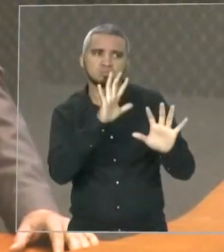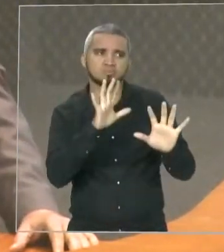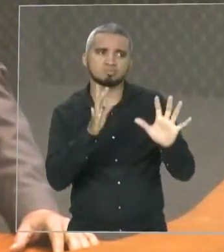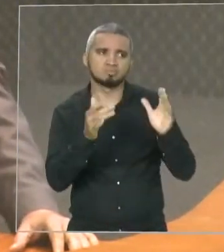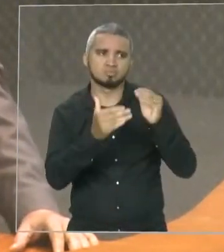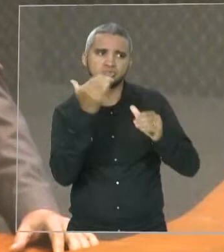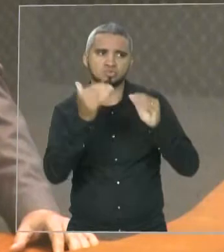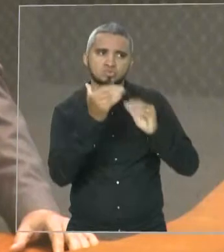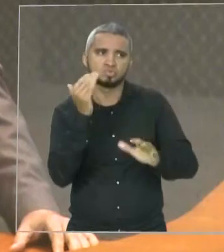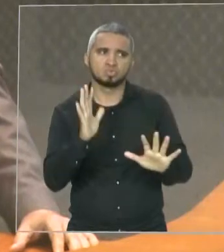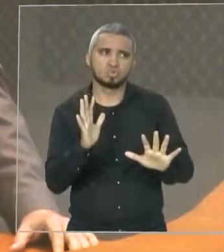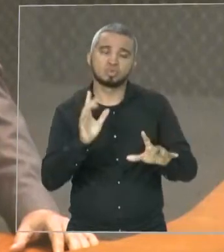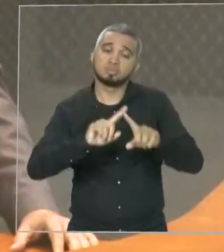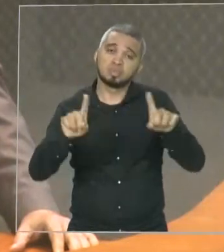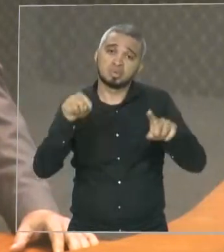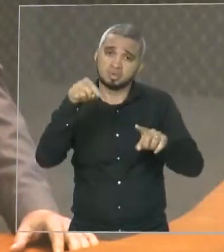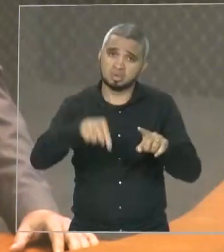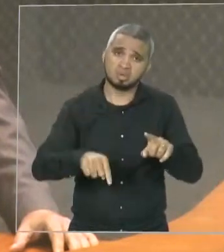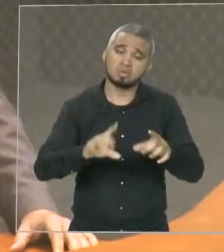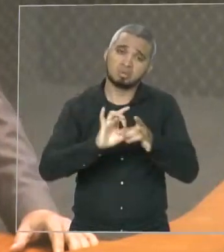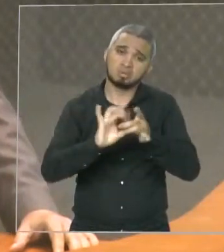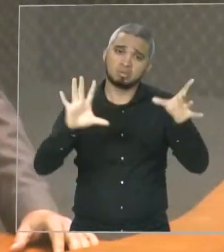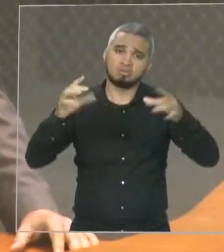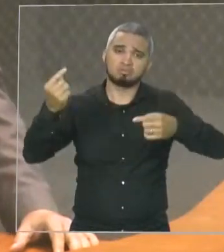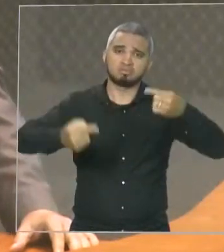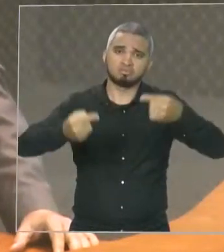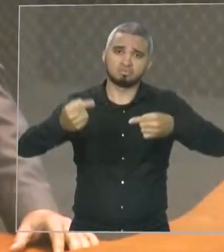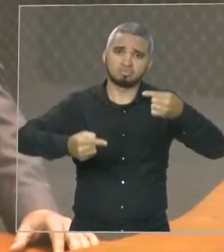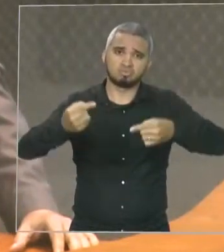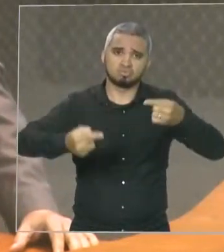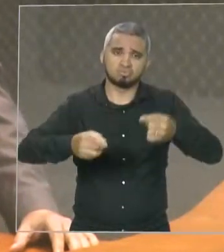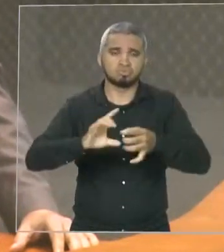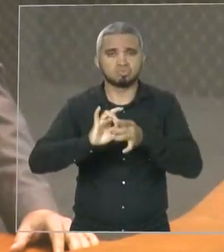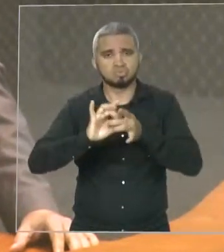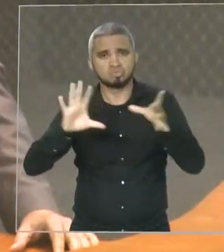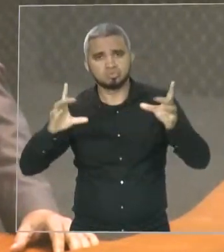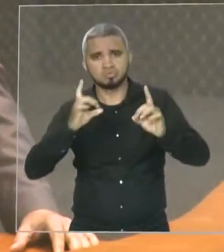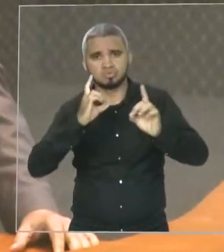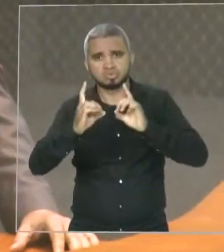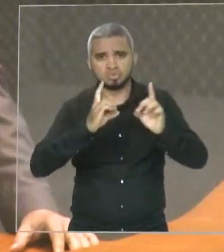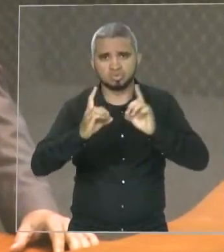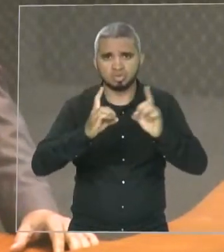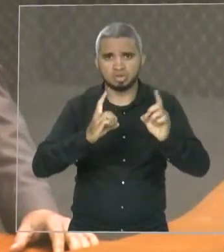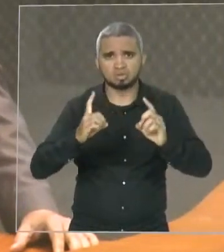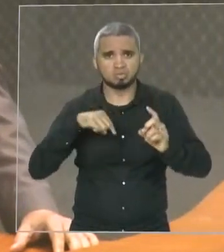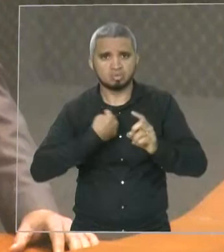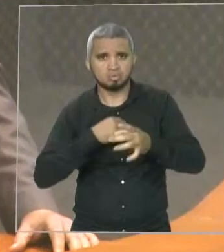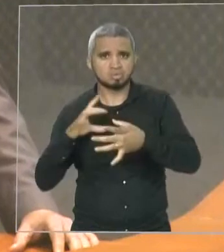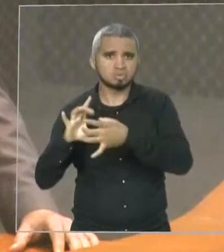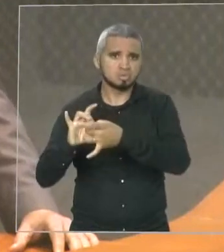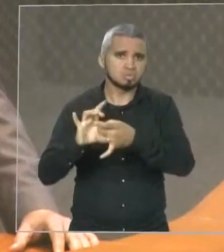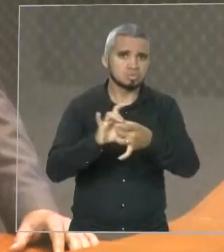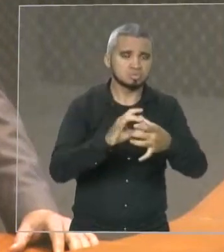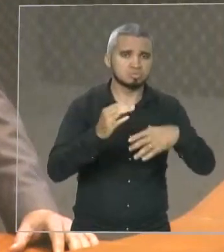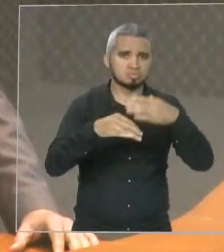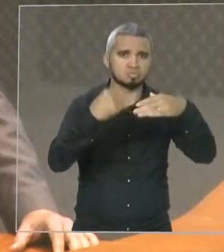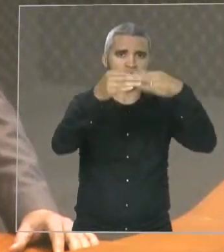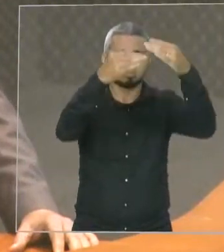aqui para o bom debate, para o diálogo e para a Constituição coletiva. Acredito que a Justiça Federal